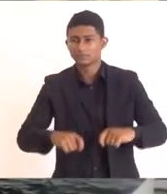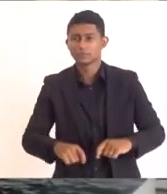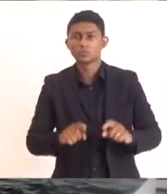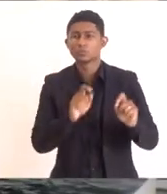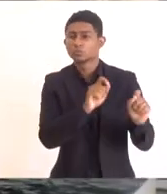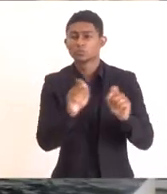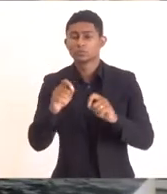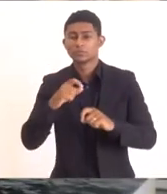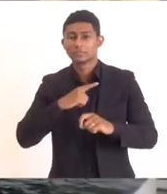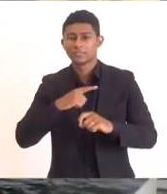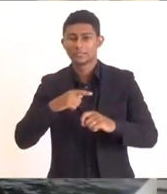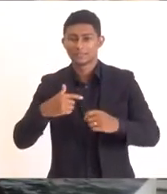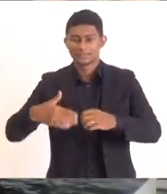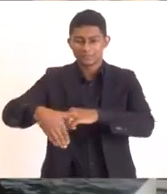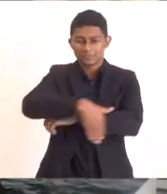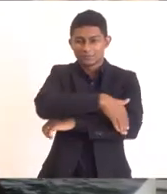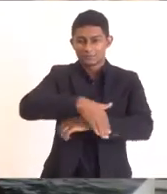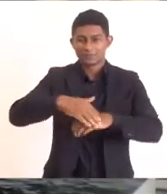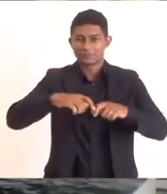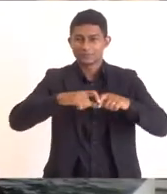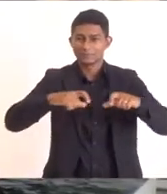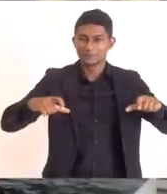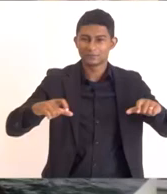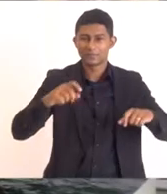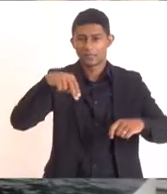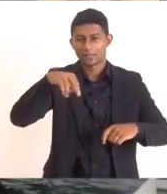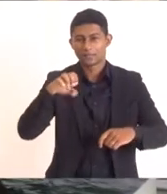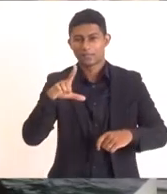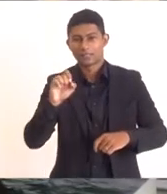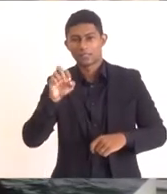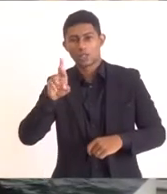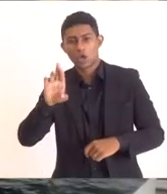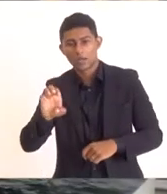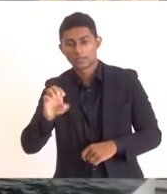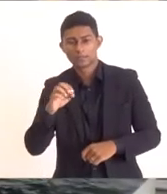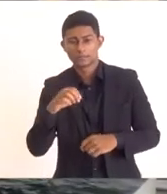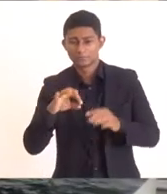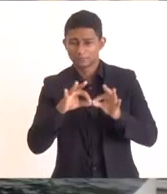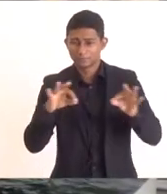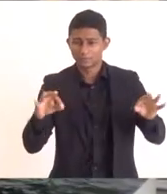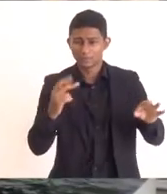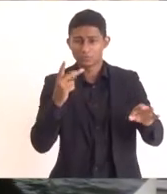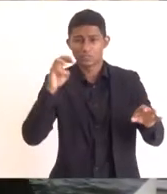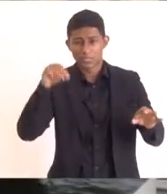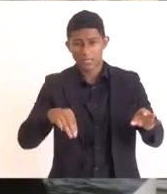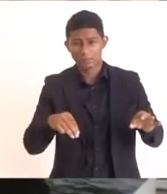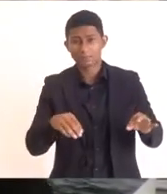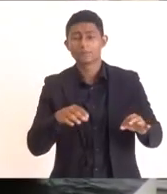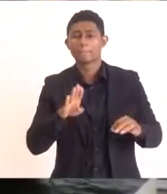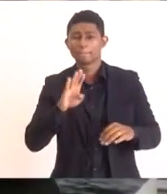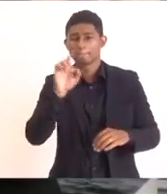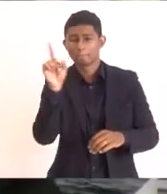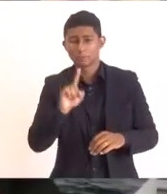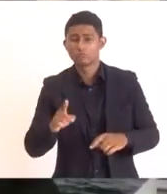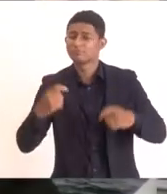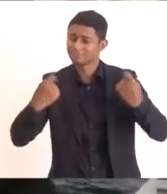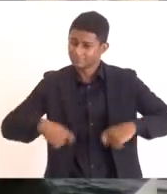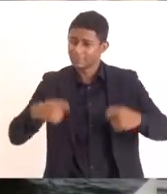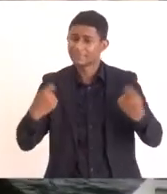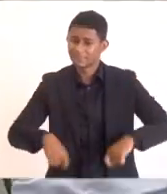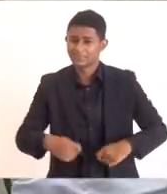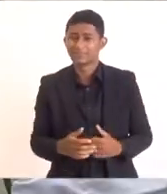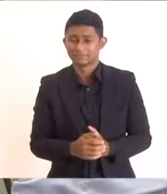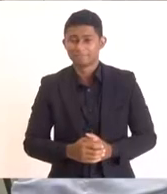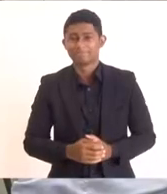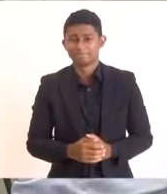uma estrada do Nelore. Dois quilômetros. Aí você está resolvido. É para isso que eles virão na próxima semana. Búzios, Alô Fri. Isso aí.